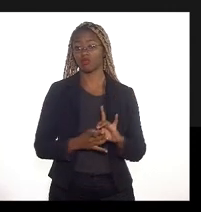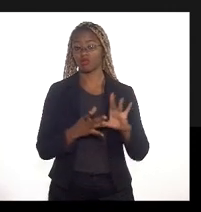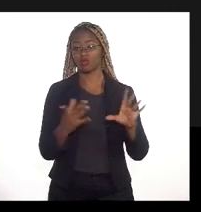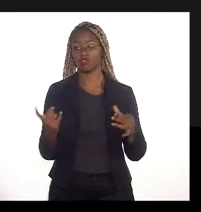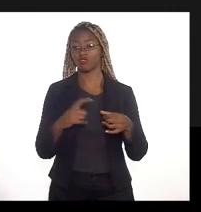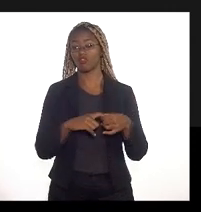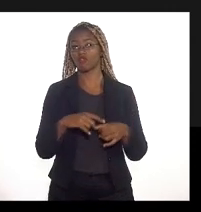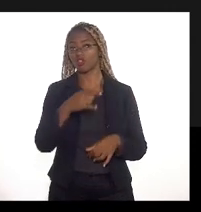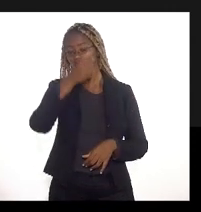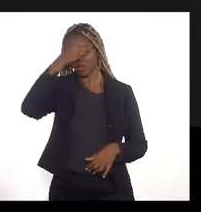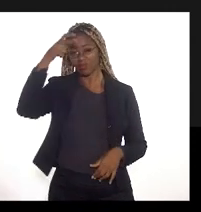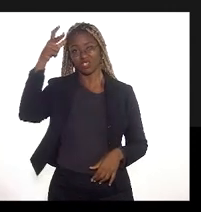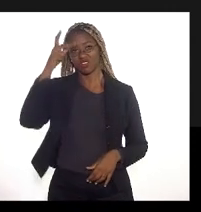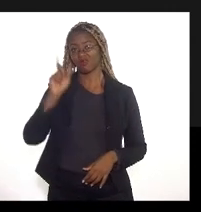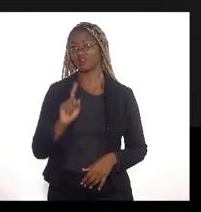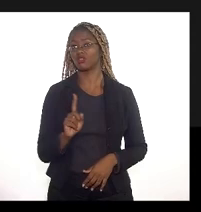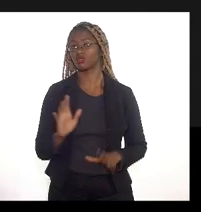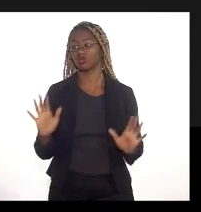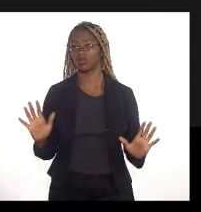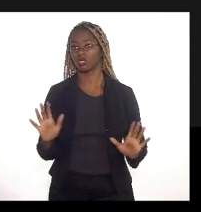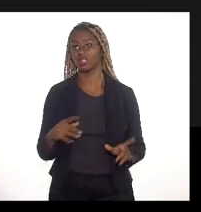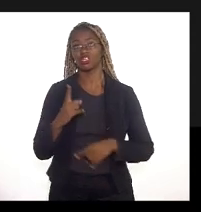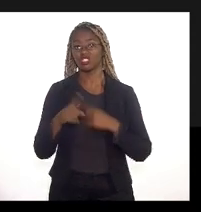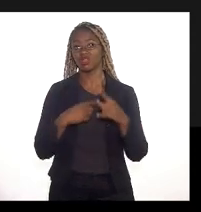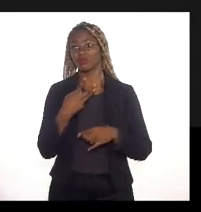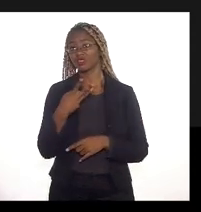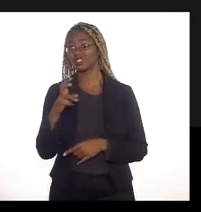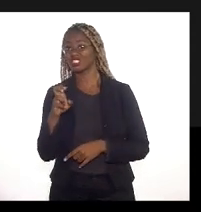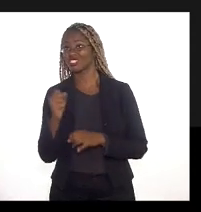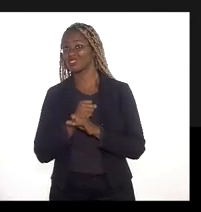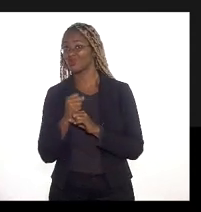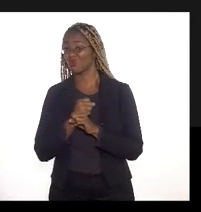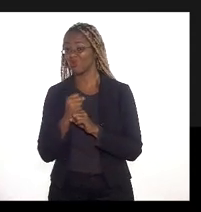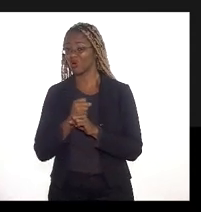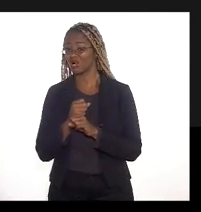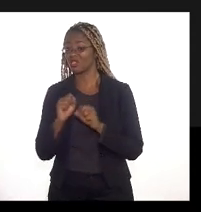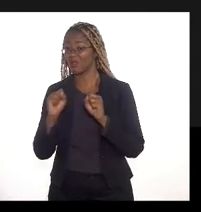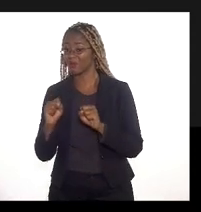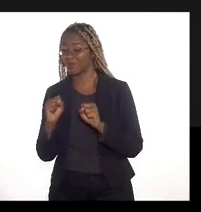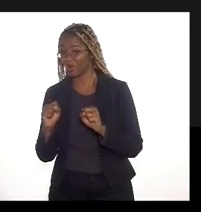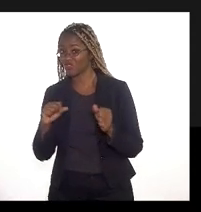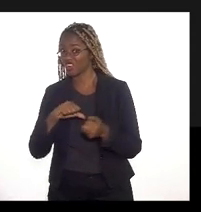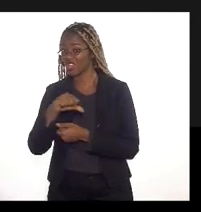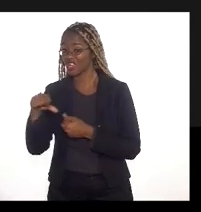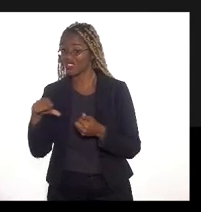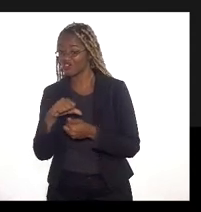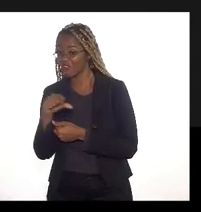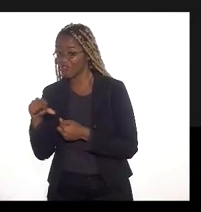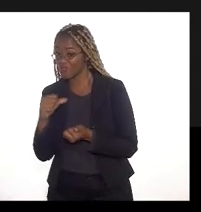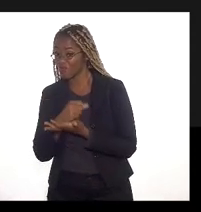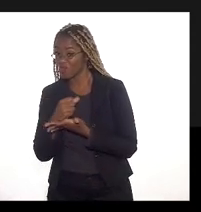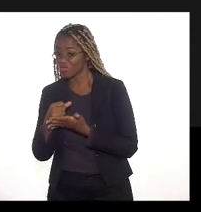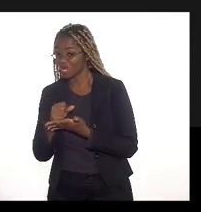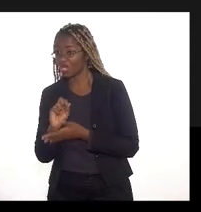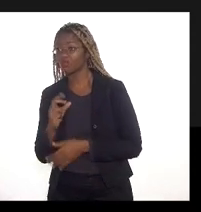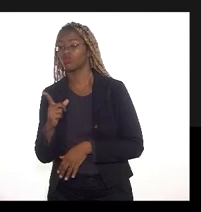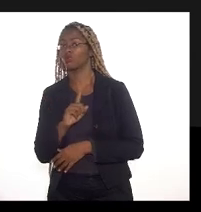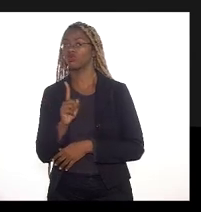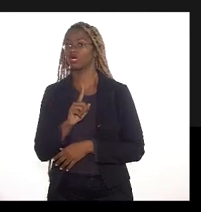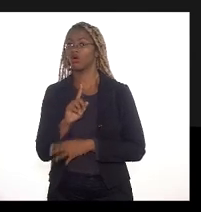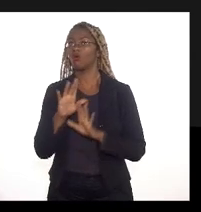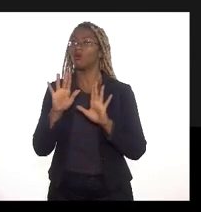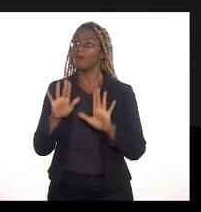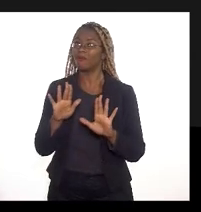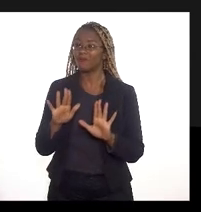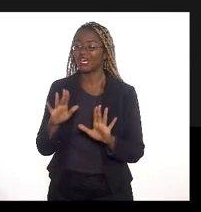prefeitura o CEARG depois de 35 anos ele pode renovar ou não a licença com a prefeitura mas os empreendimentos